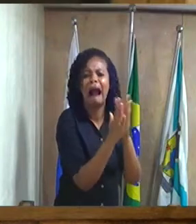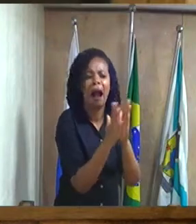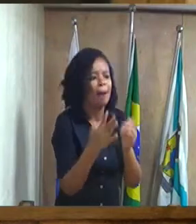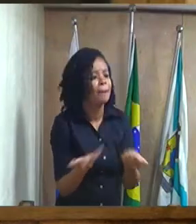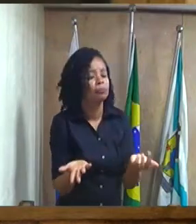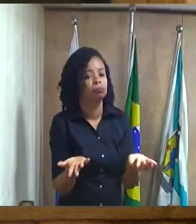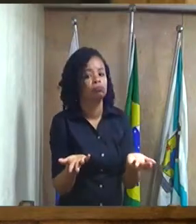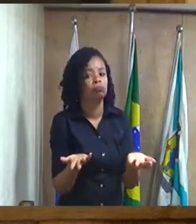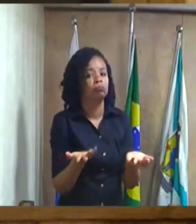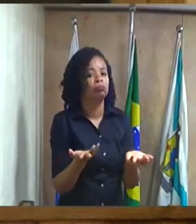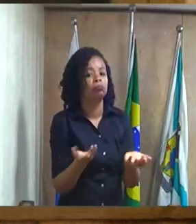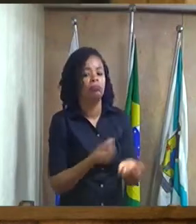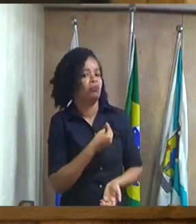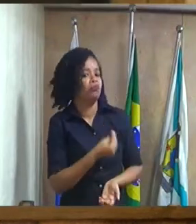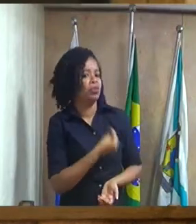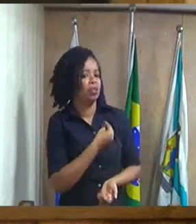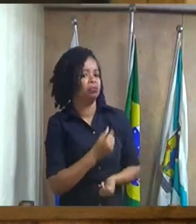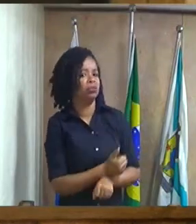digna